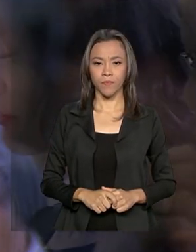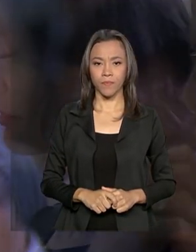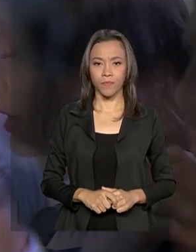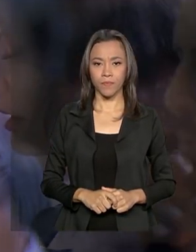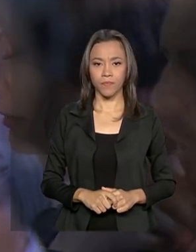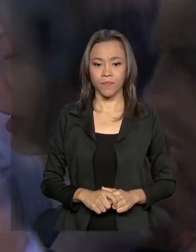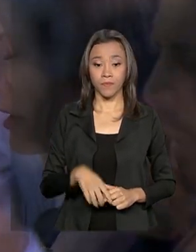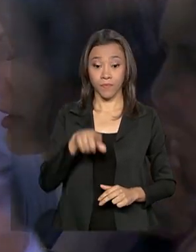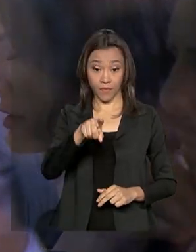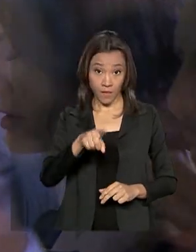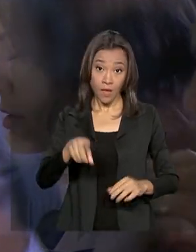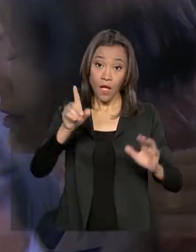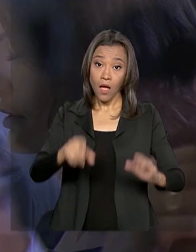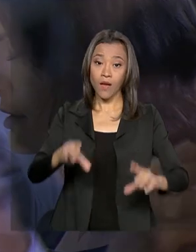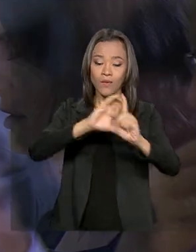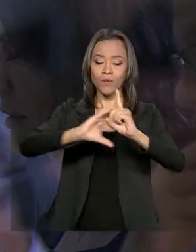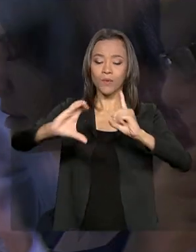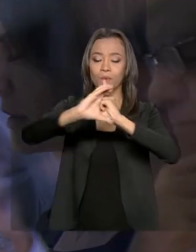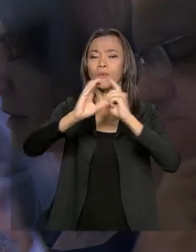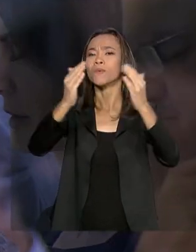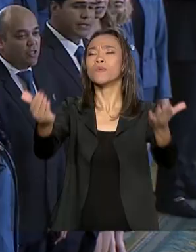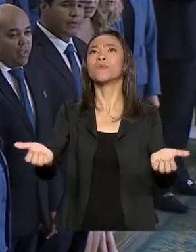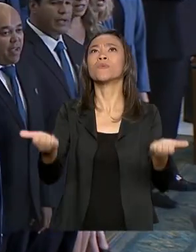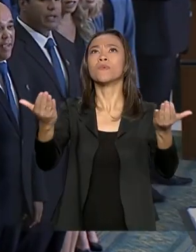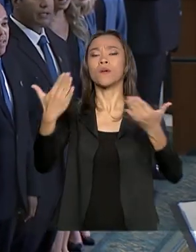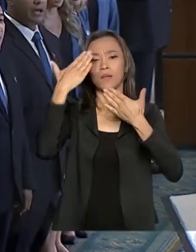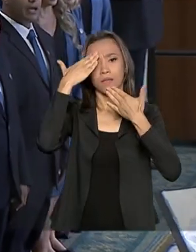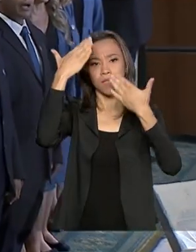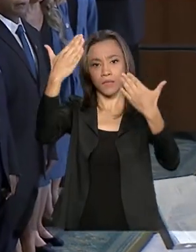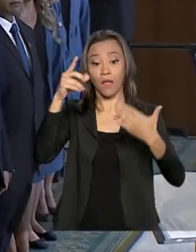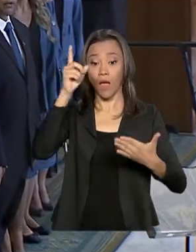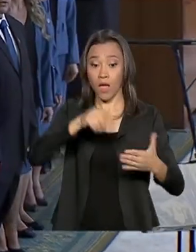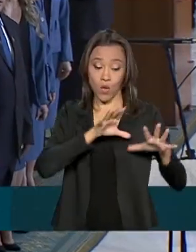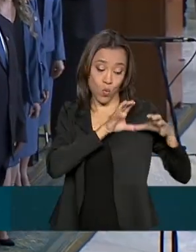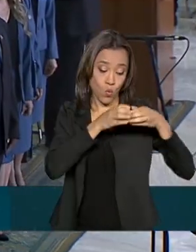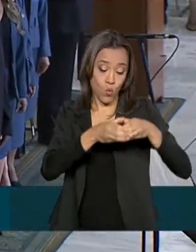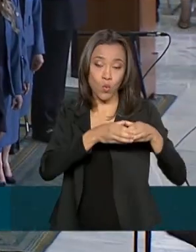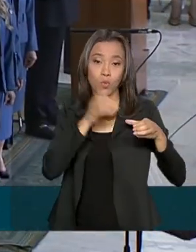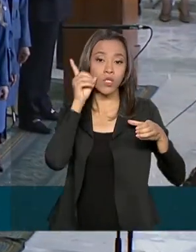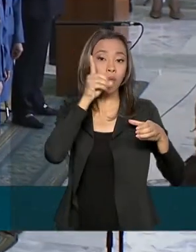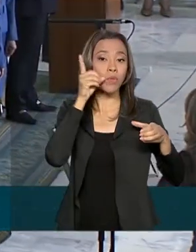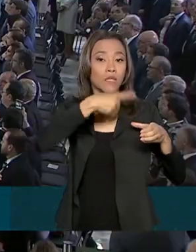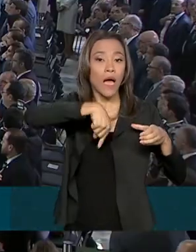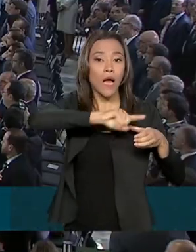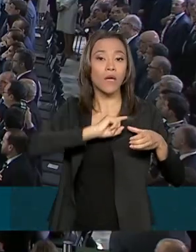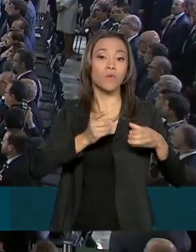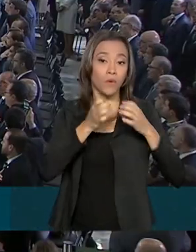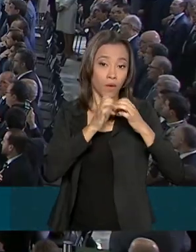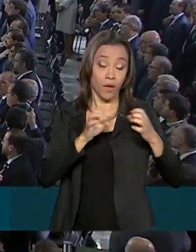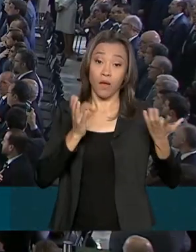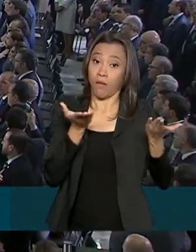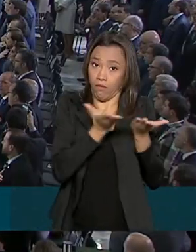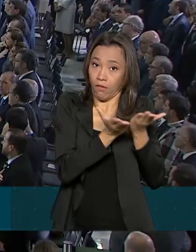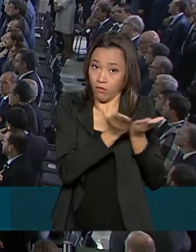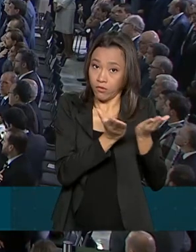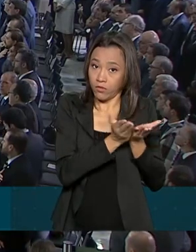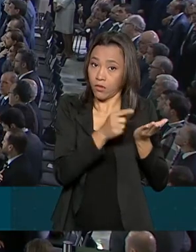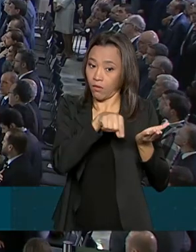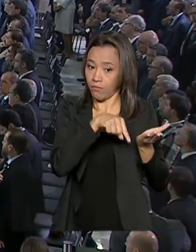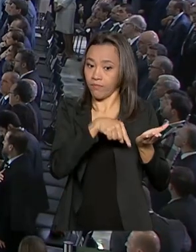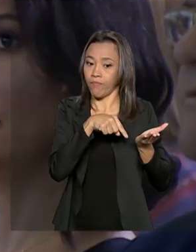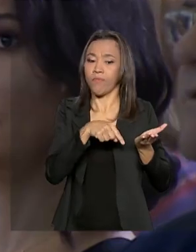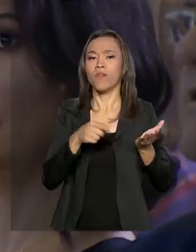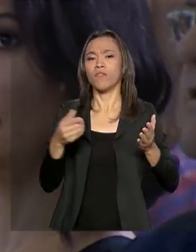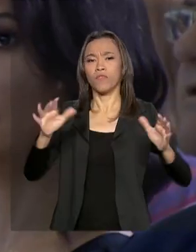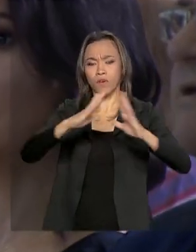O culto de ação de graças foi promovido pela Frente Parlamentar Evangelica do Congresso no Salão Nobre do Palácio do